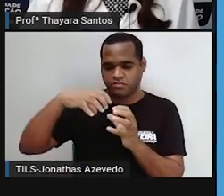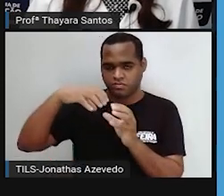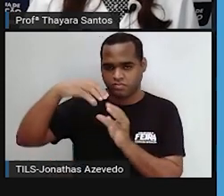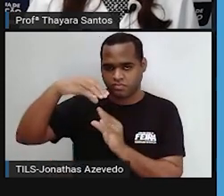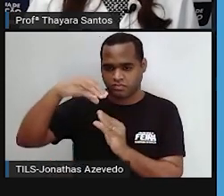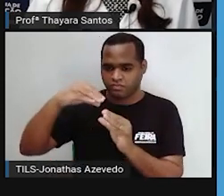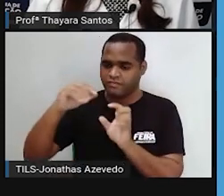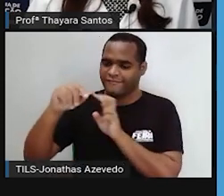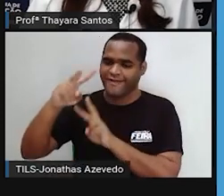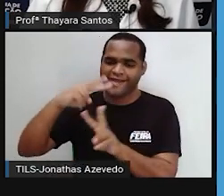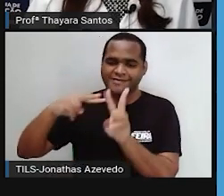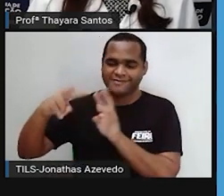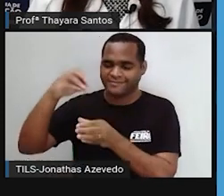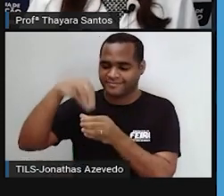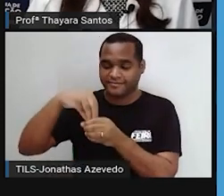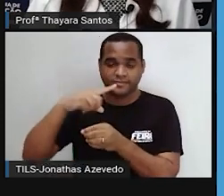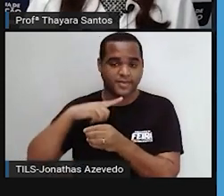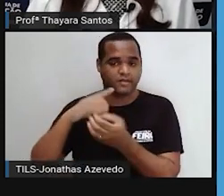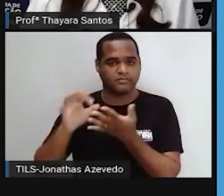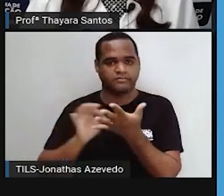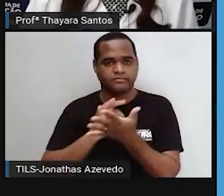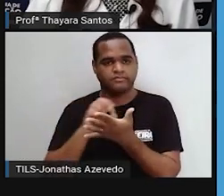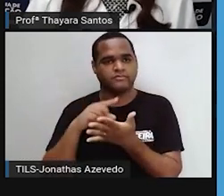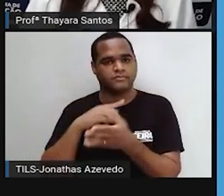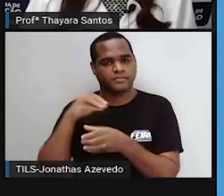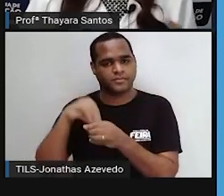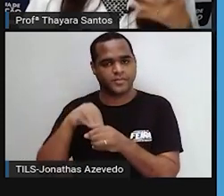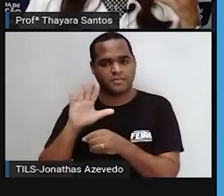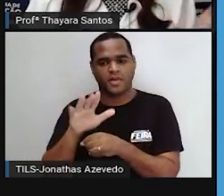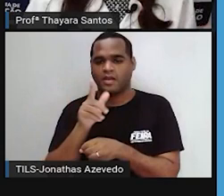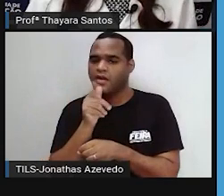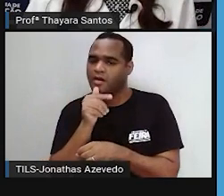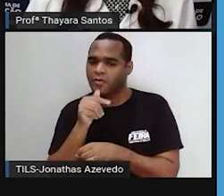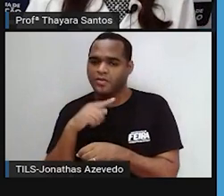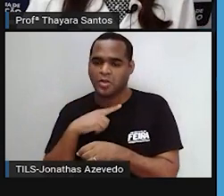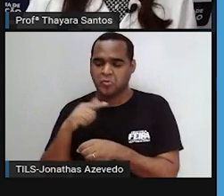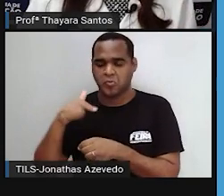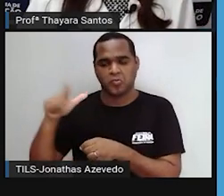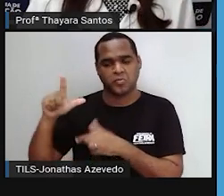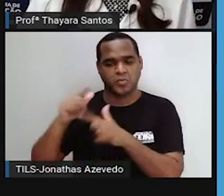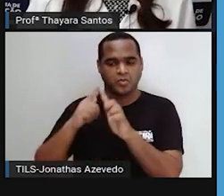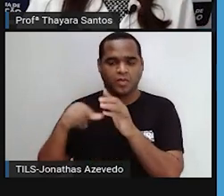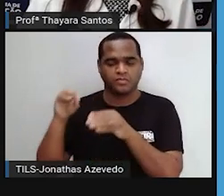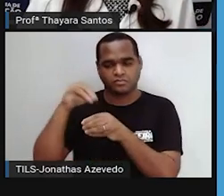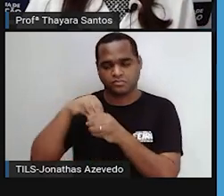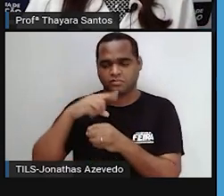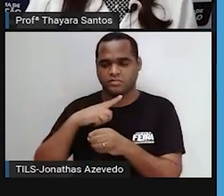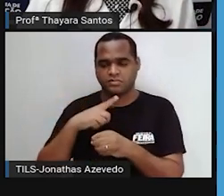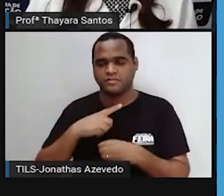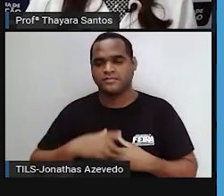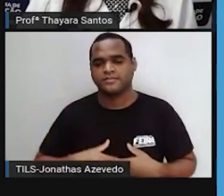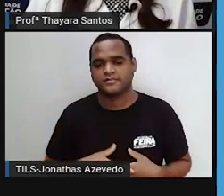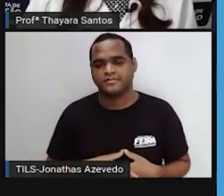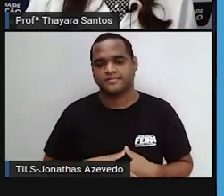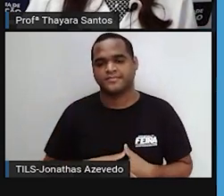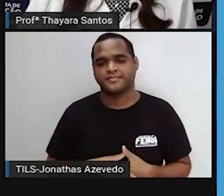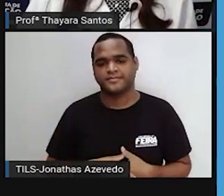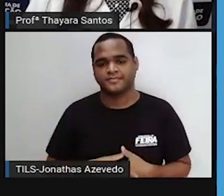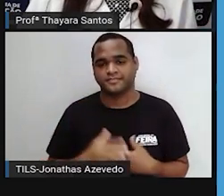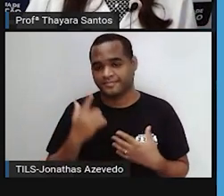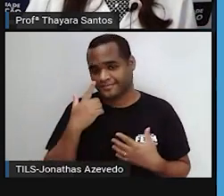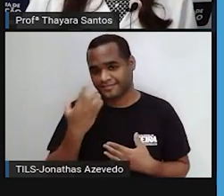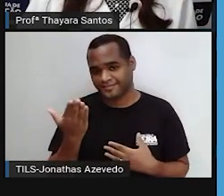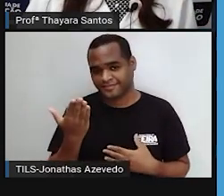ar presente na célula, só que na verdade tem água e algumas outras substâncias dentro dele. E ele, vou